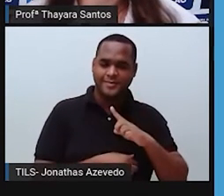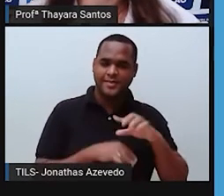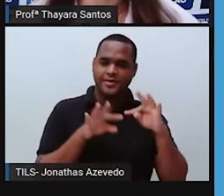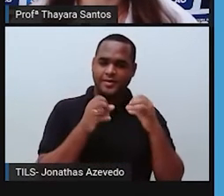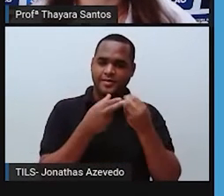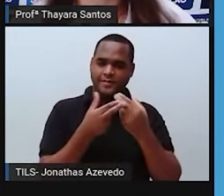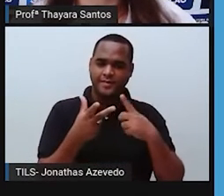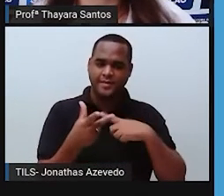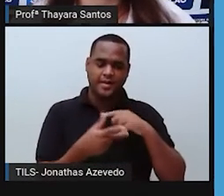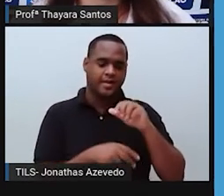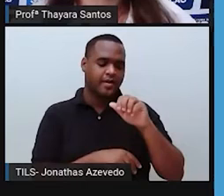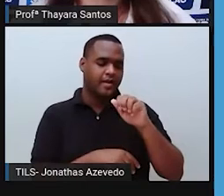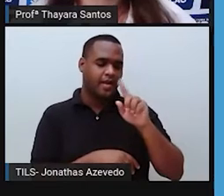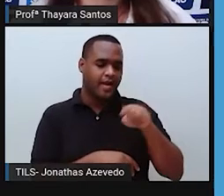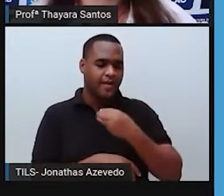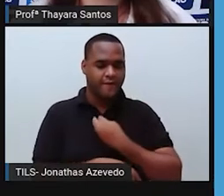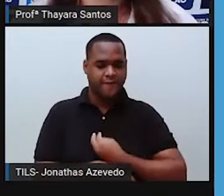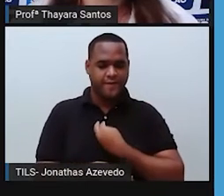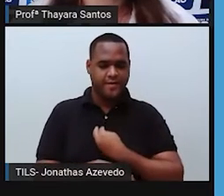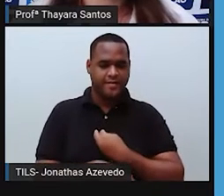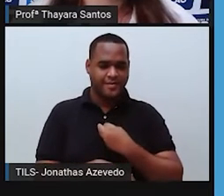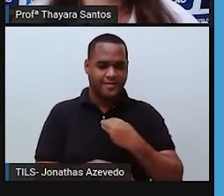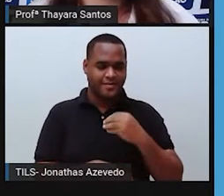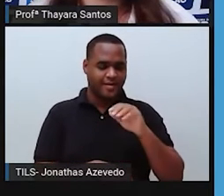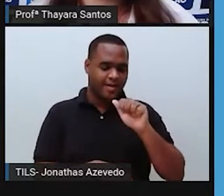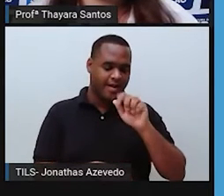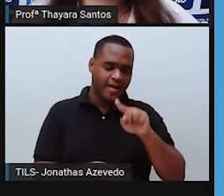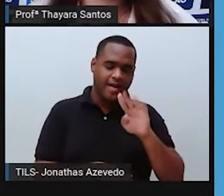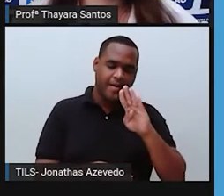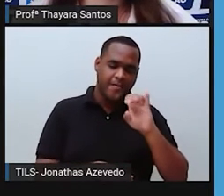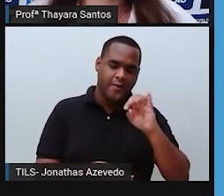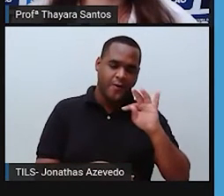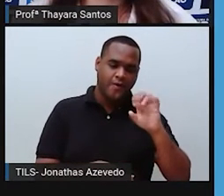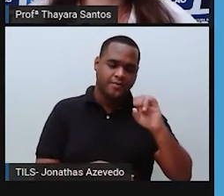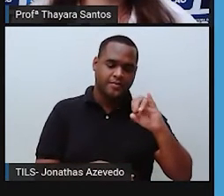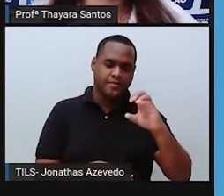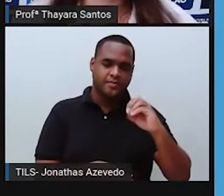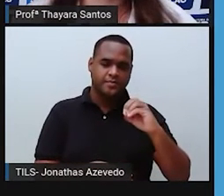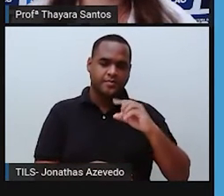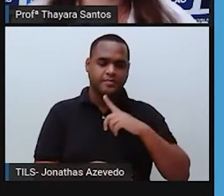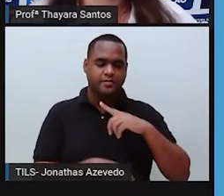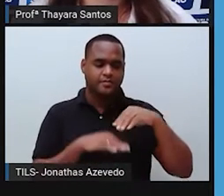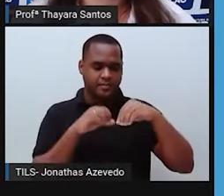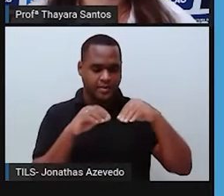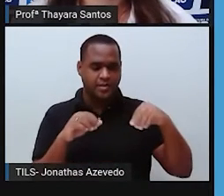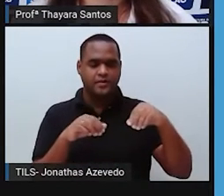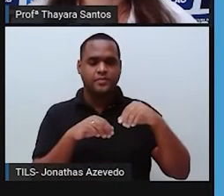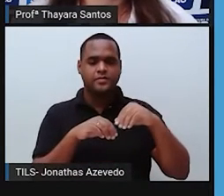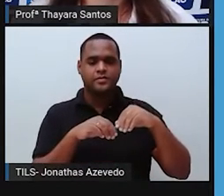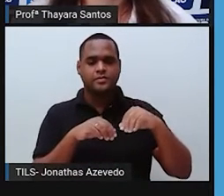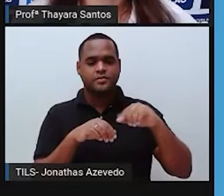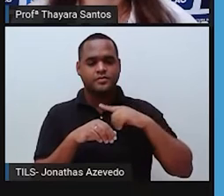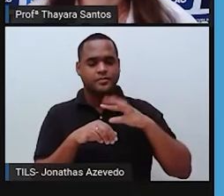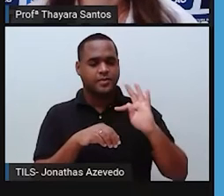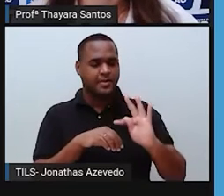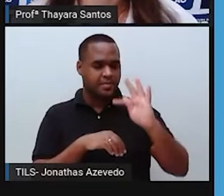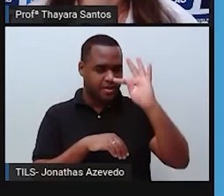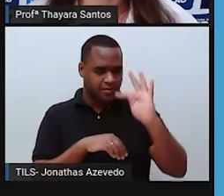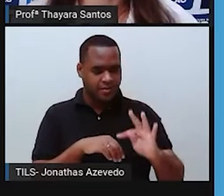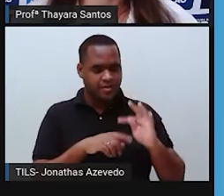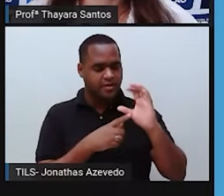fatores abióticos, que são as condições ambientais daquele lugar. Então, solo, clima, temperatura,